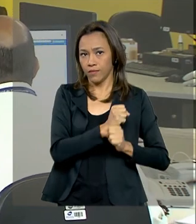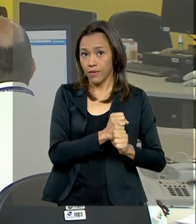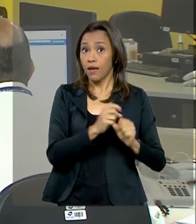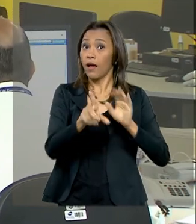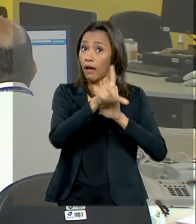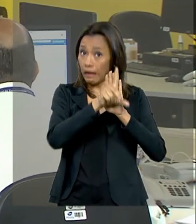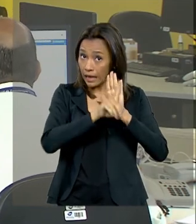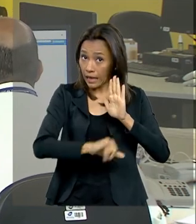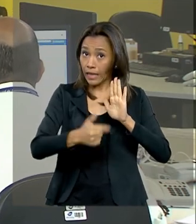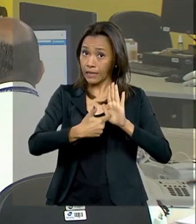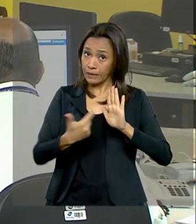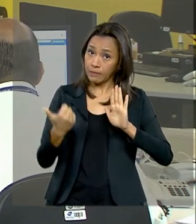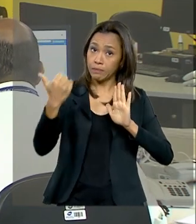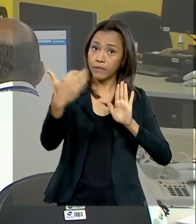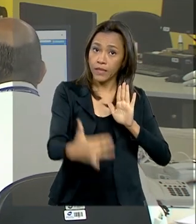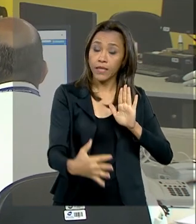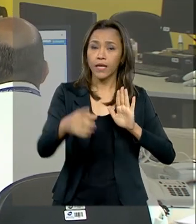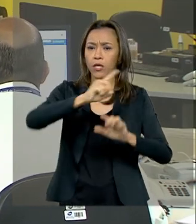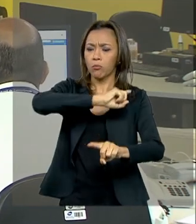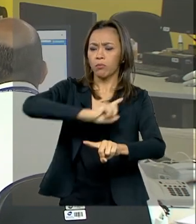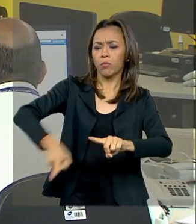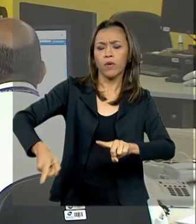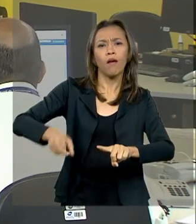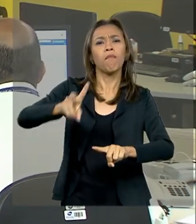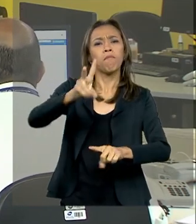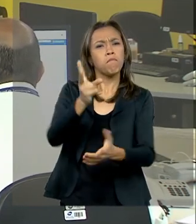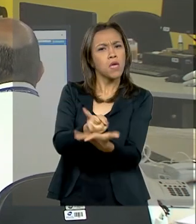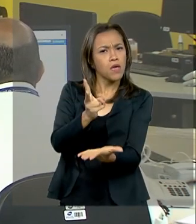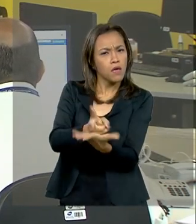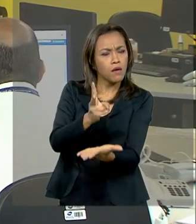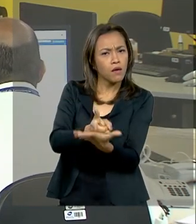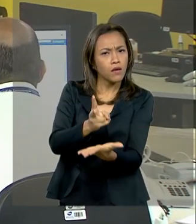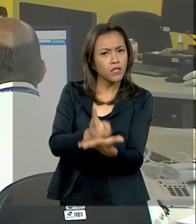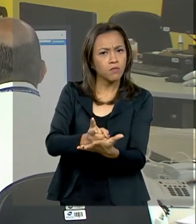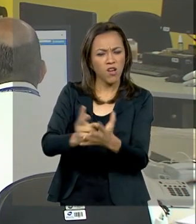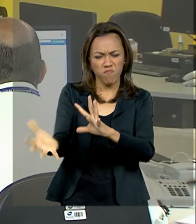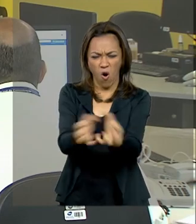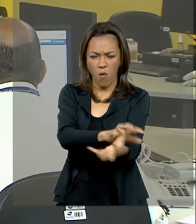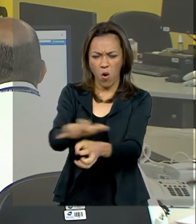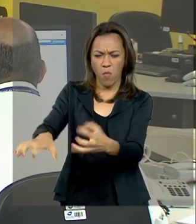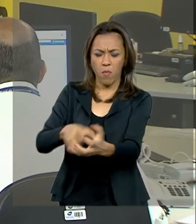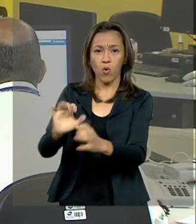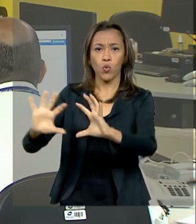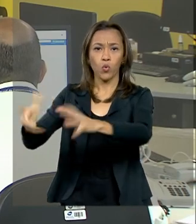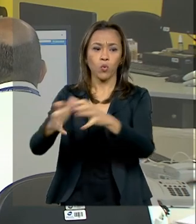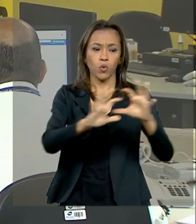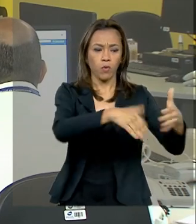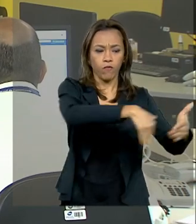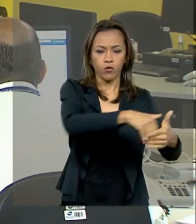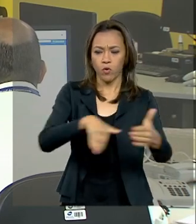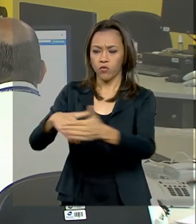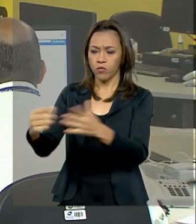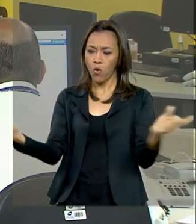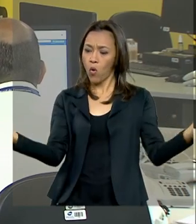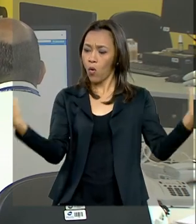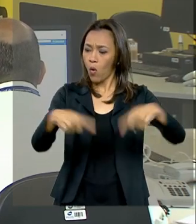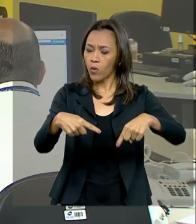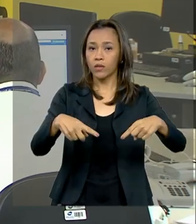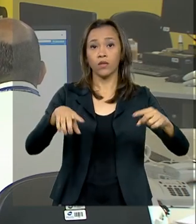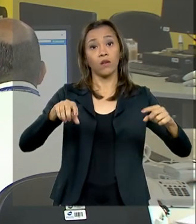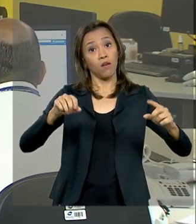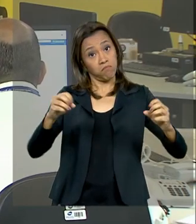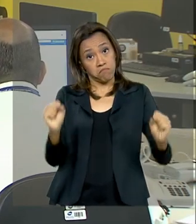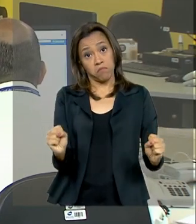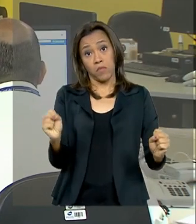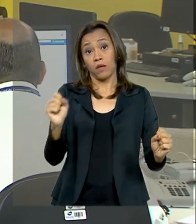lei reforça ainda que o impedimento será aplicado, mesmo que a confusão praticada por torcida organizada ou torcedores seja em local